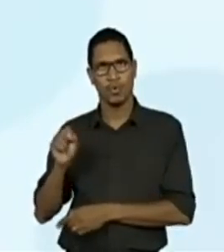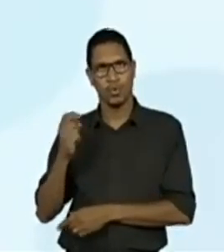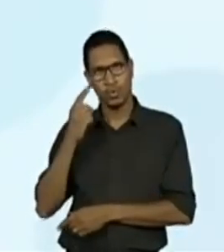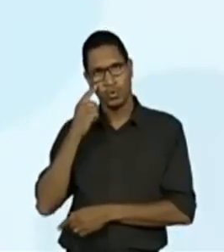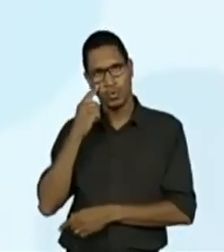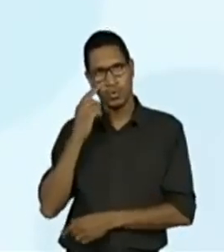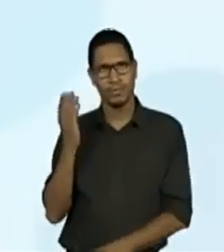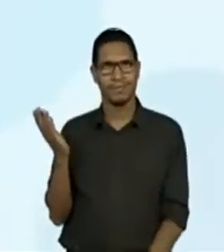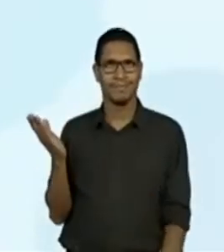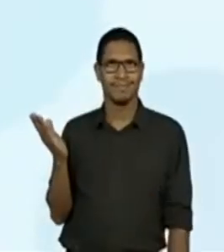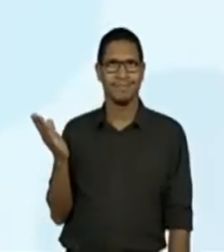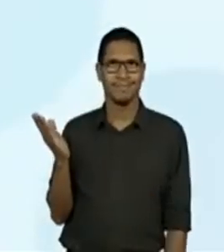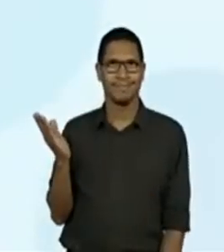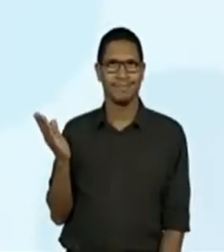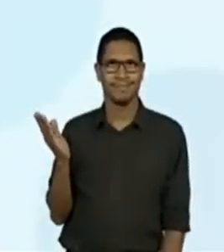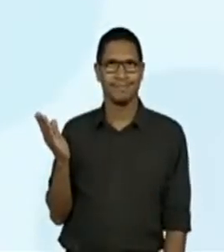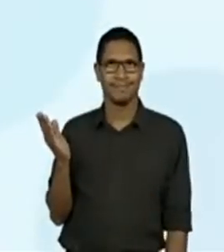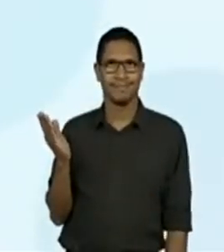Ufólogos.